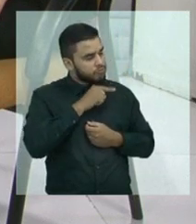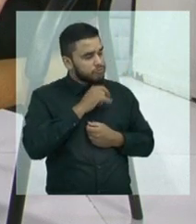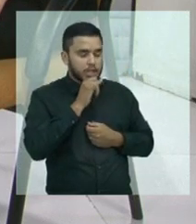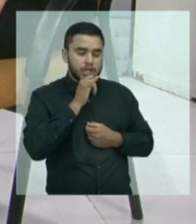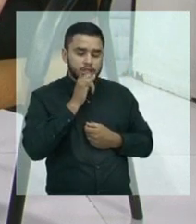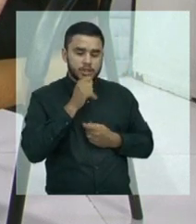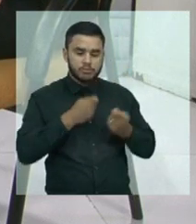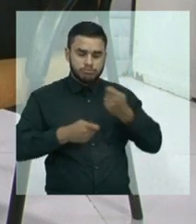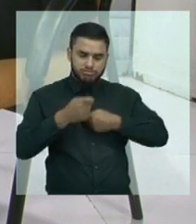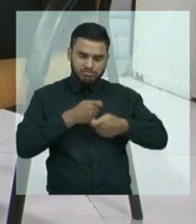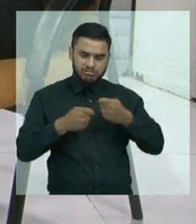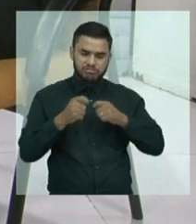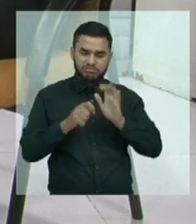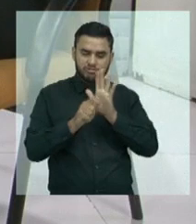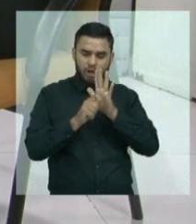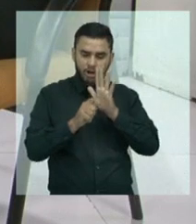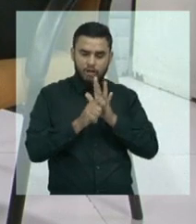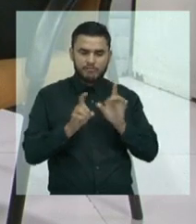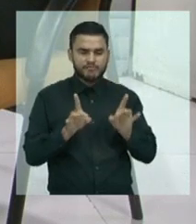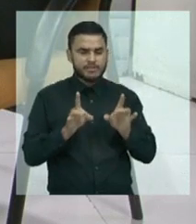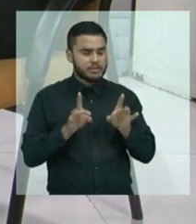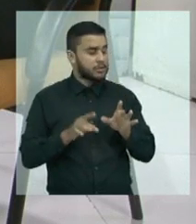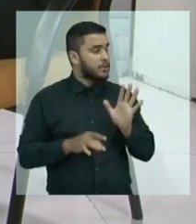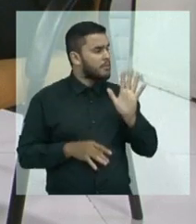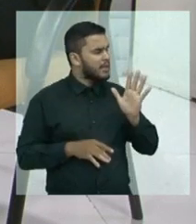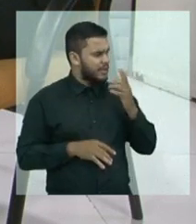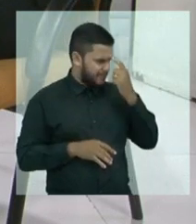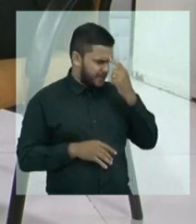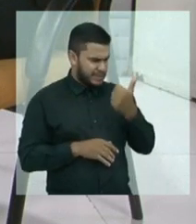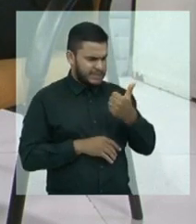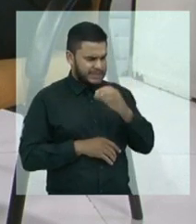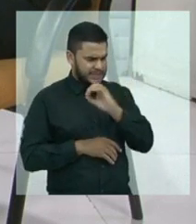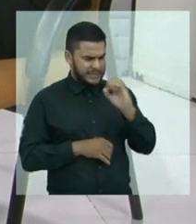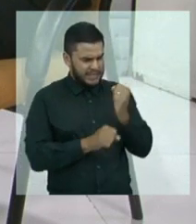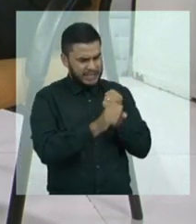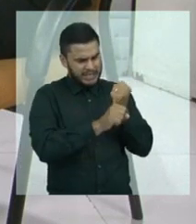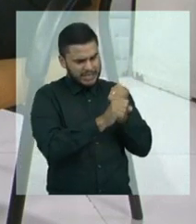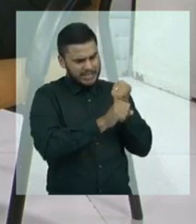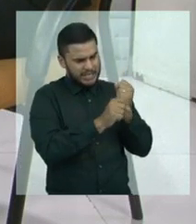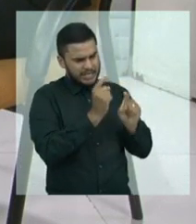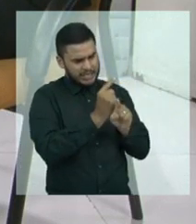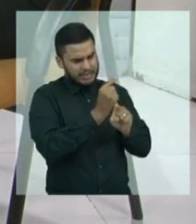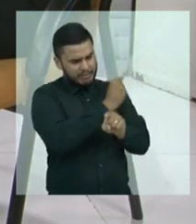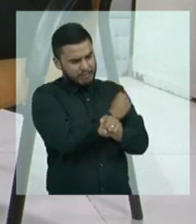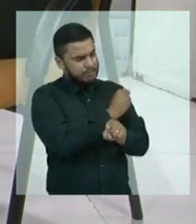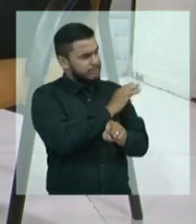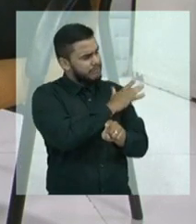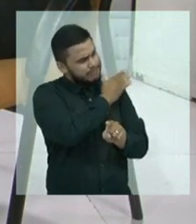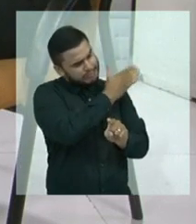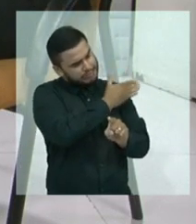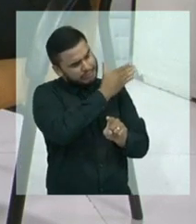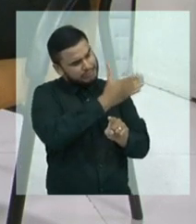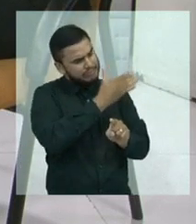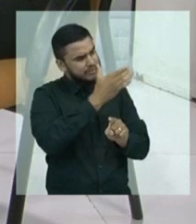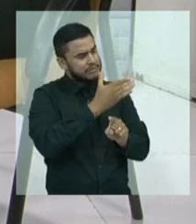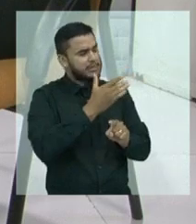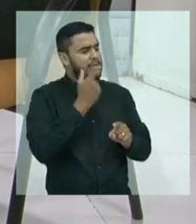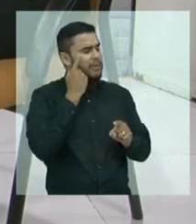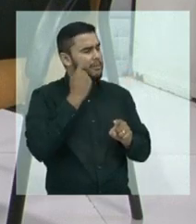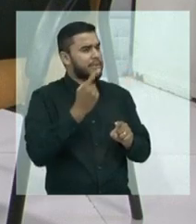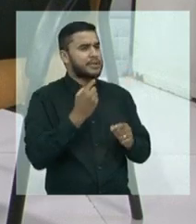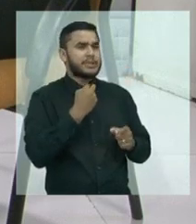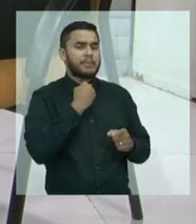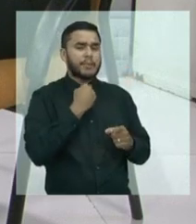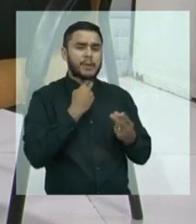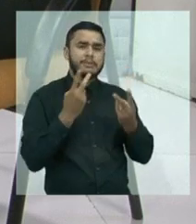fato, né, de que há mais de 100 anos é proibido, a pessoa é presa e tal, e cada vez aumenta mais